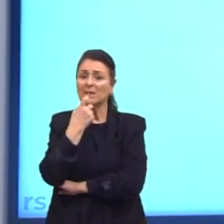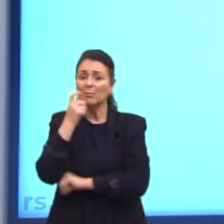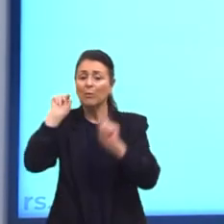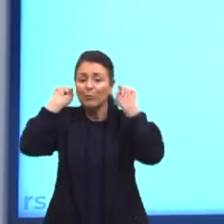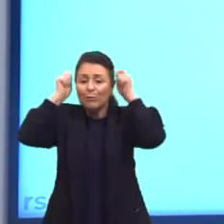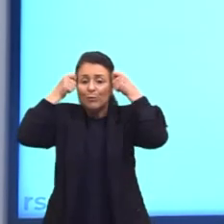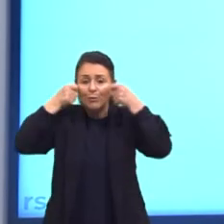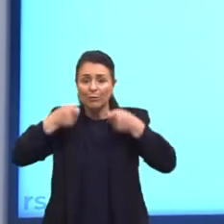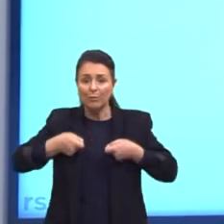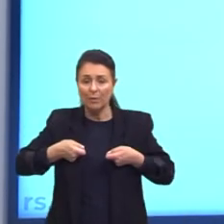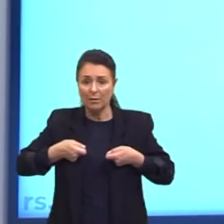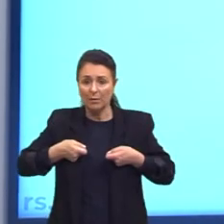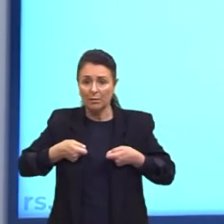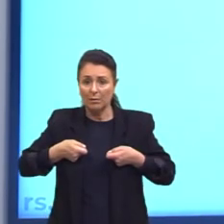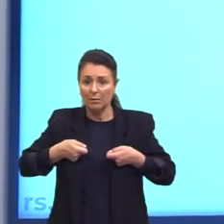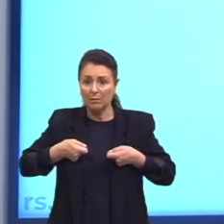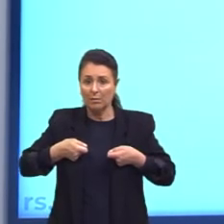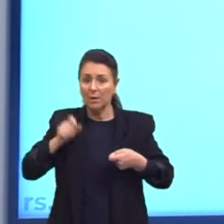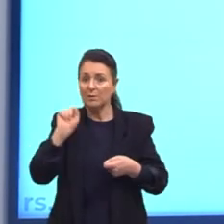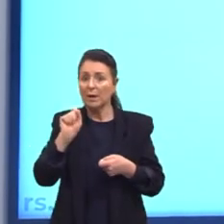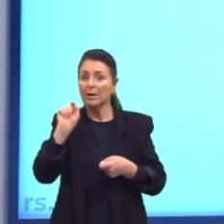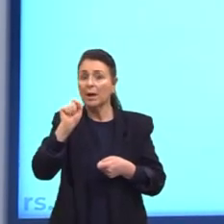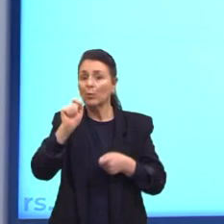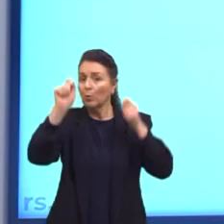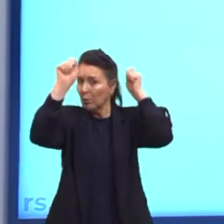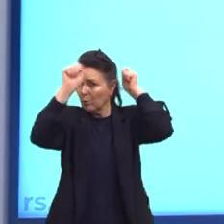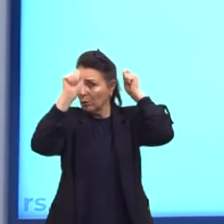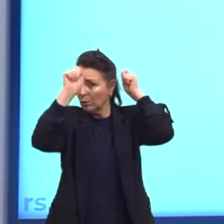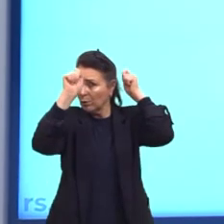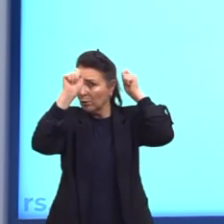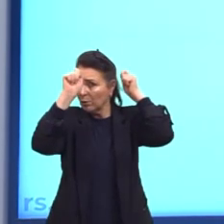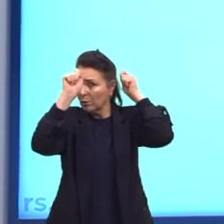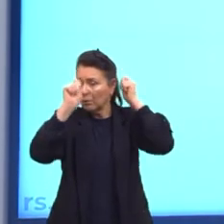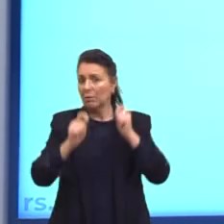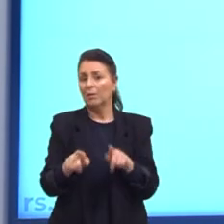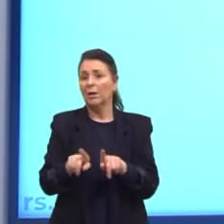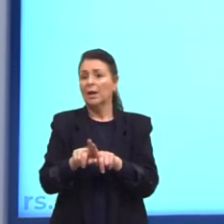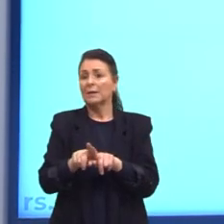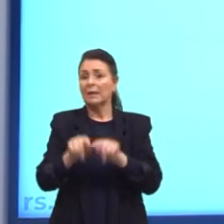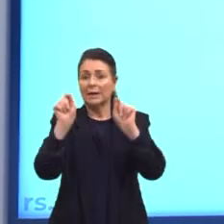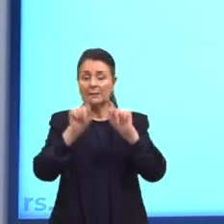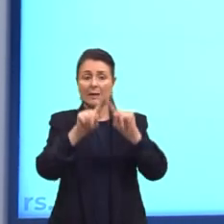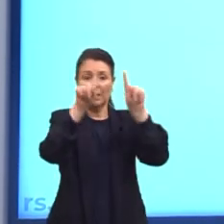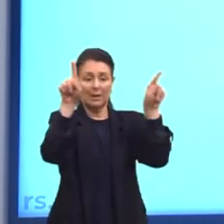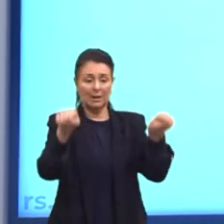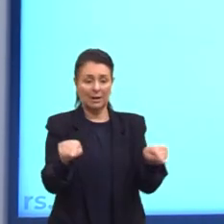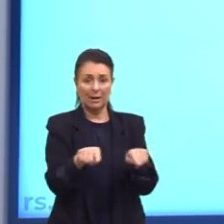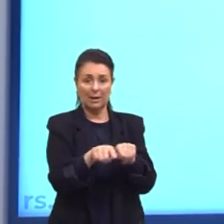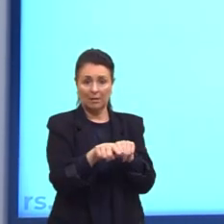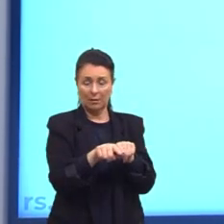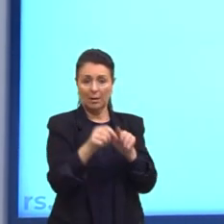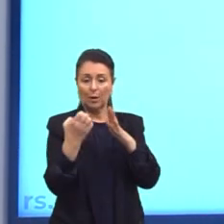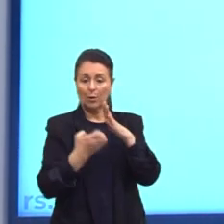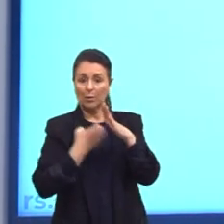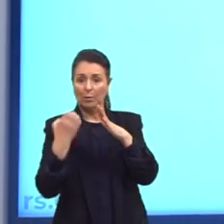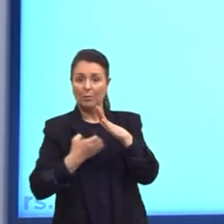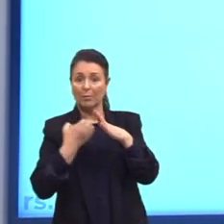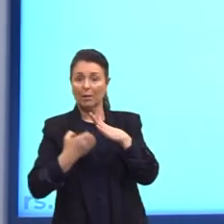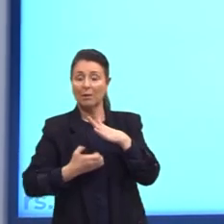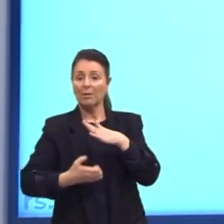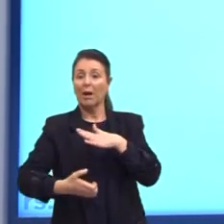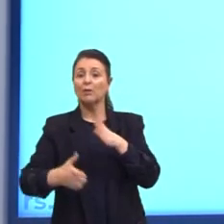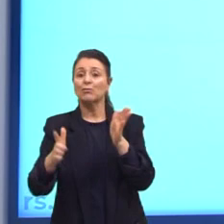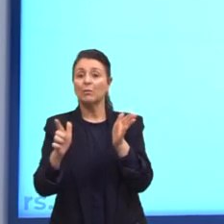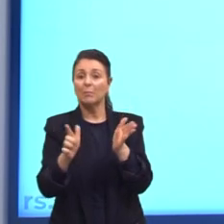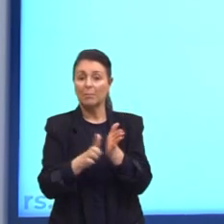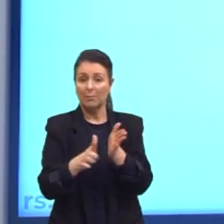Sai o Chapeuzinho. Nesse cartaz publicitário de uma empresa de papel e